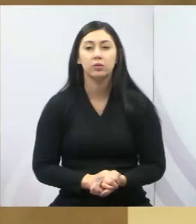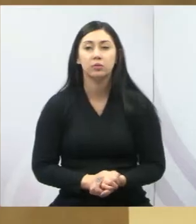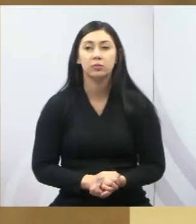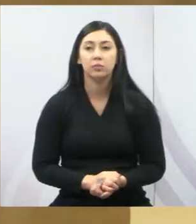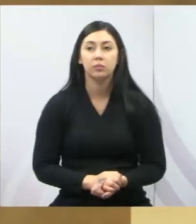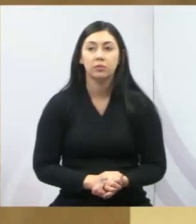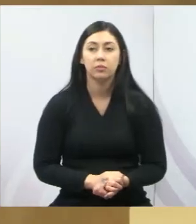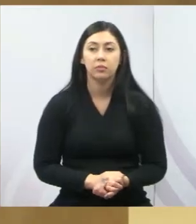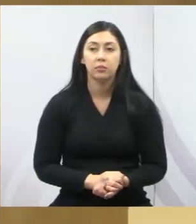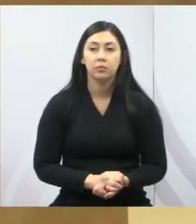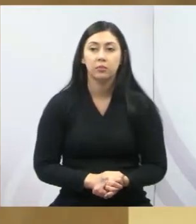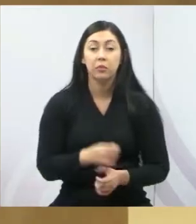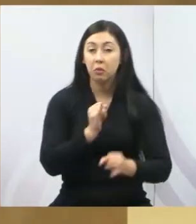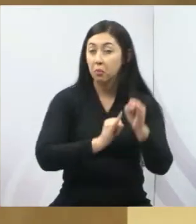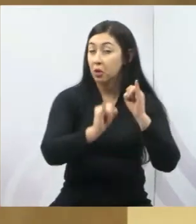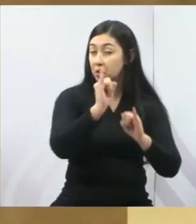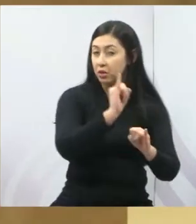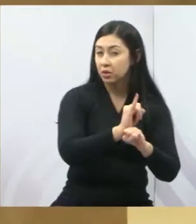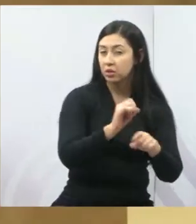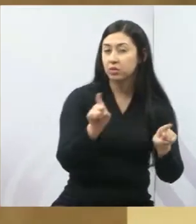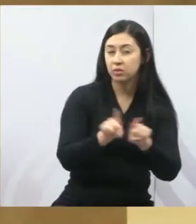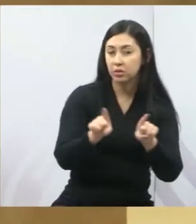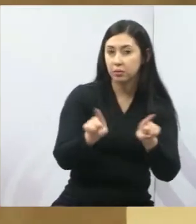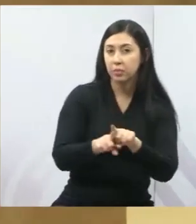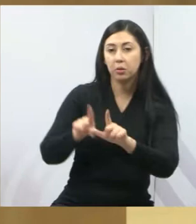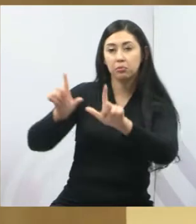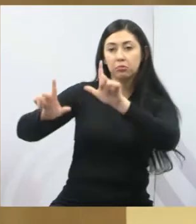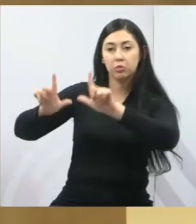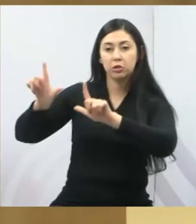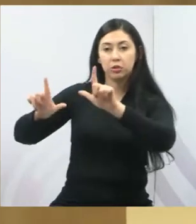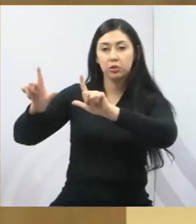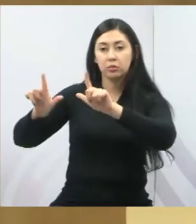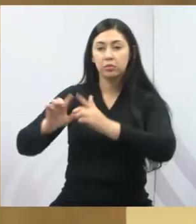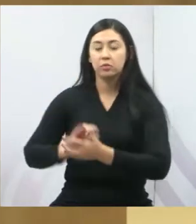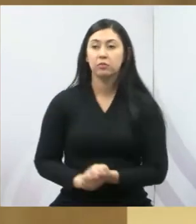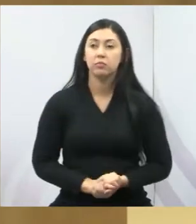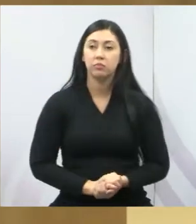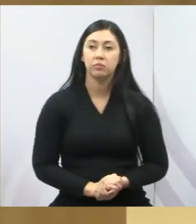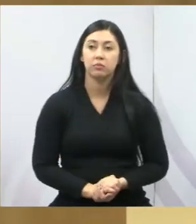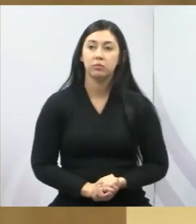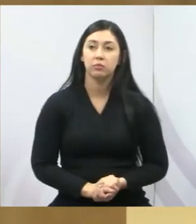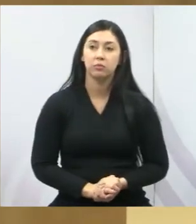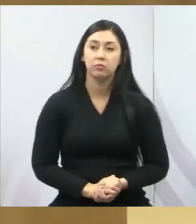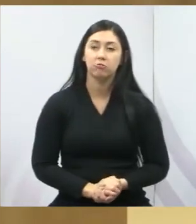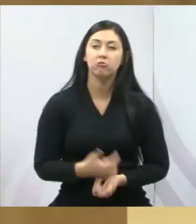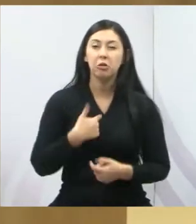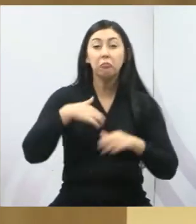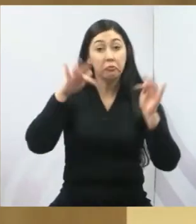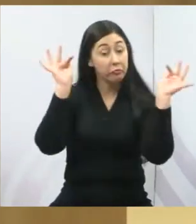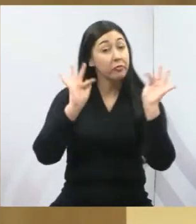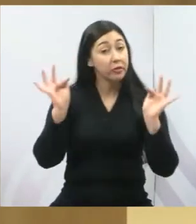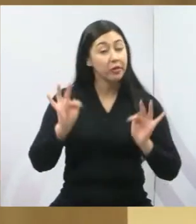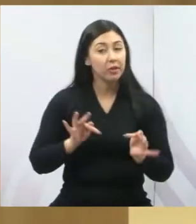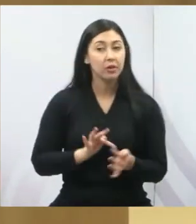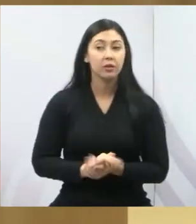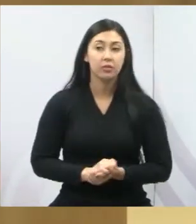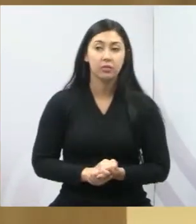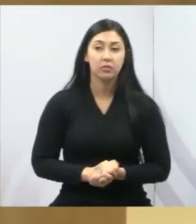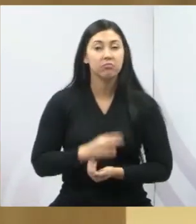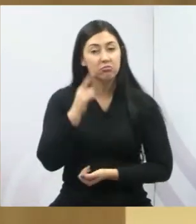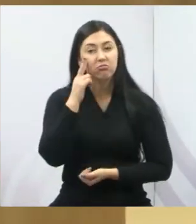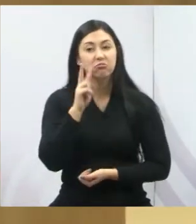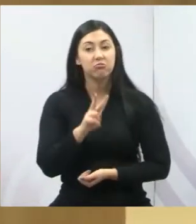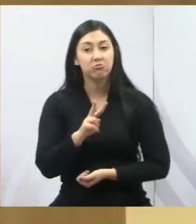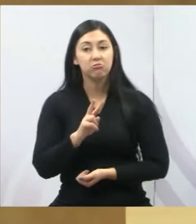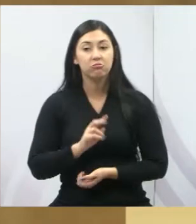pela internet, pela TV Câmara. Eu fico muito contente de ver